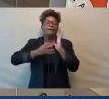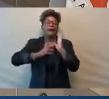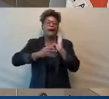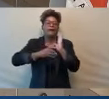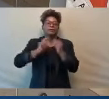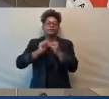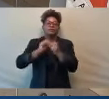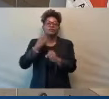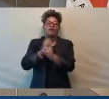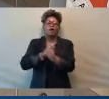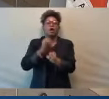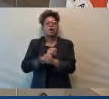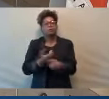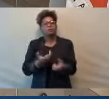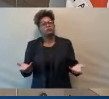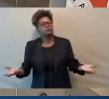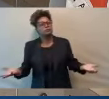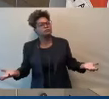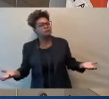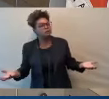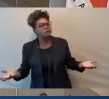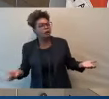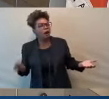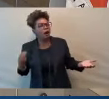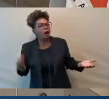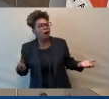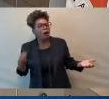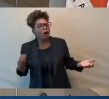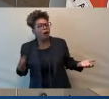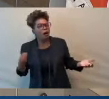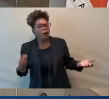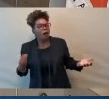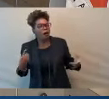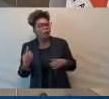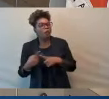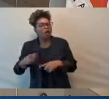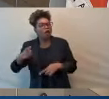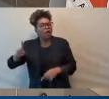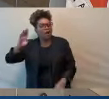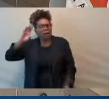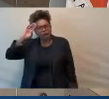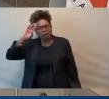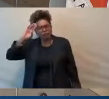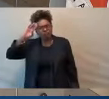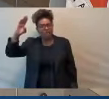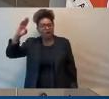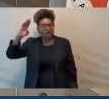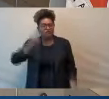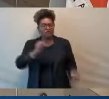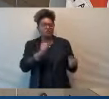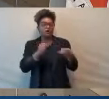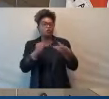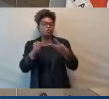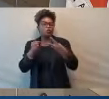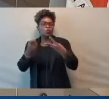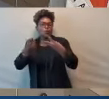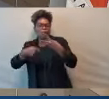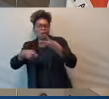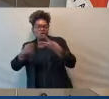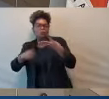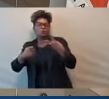surreal. Se o chefe do Poder Executivo, a pessoa do maior cargo, em frente a 41